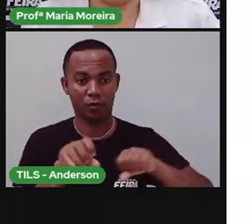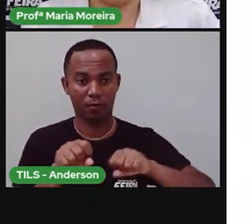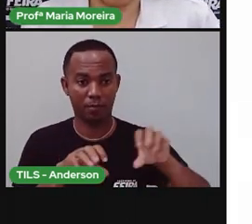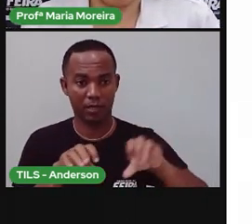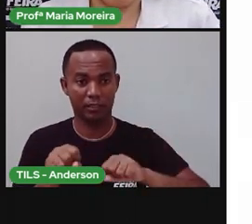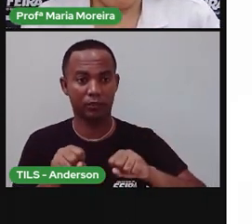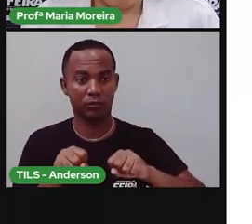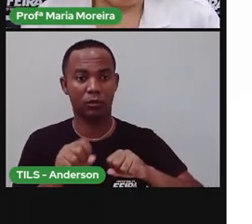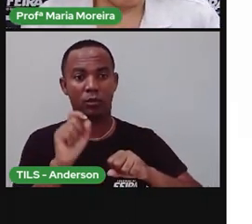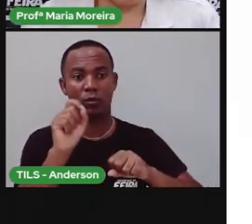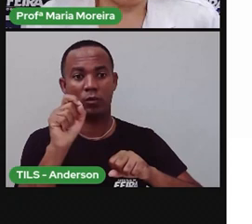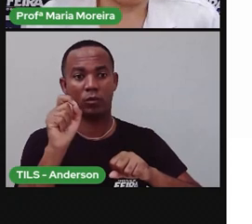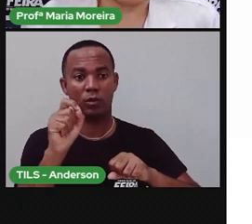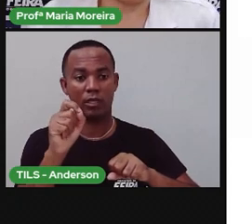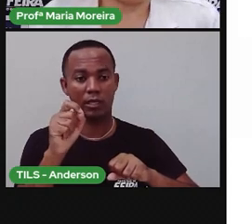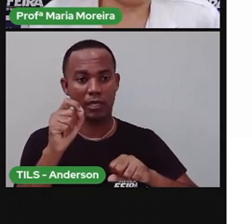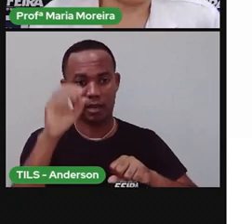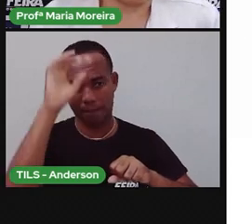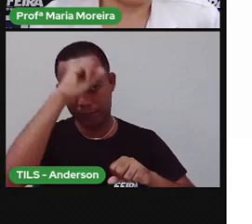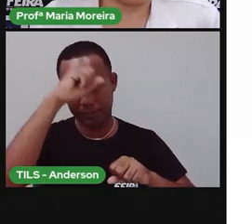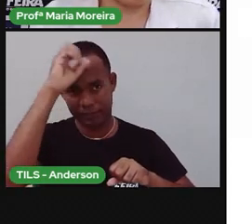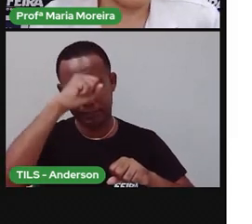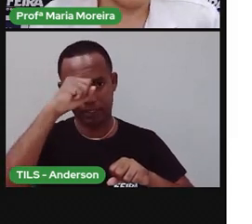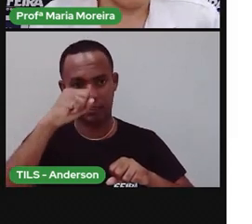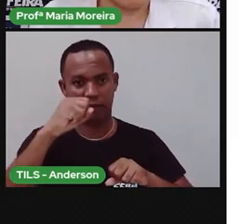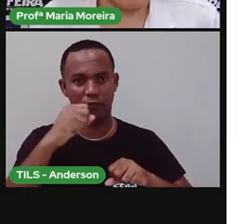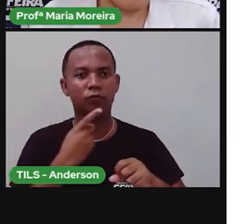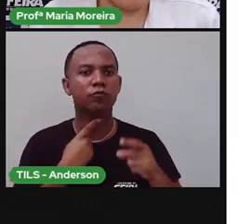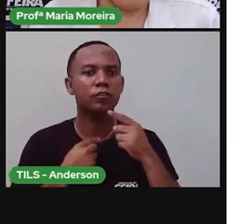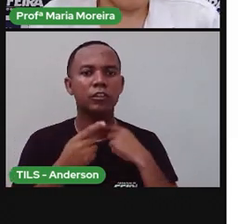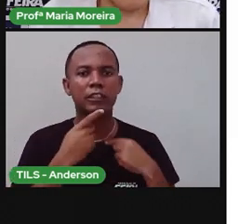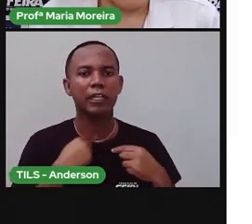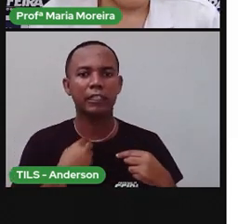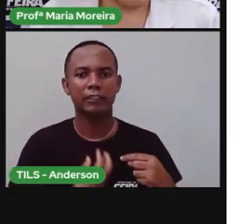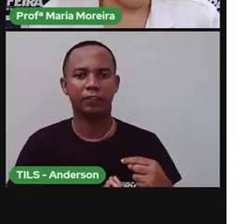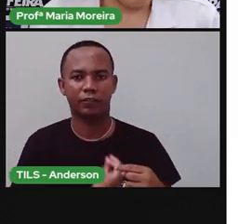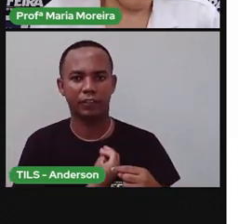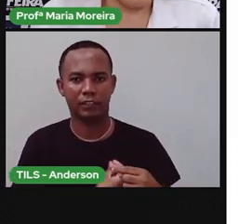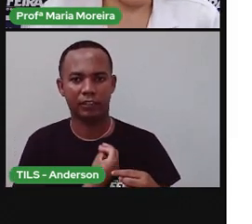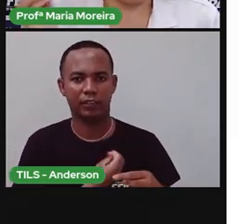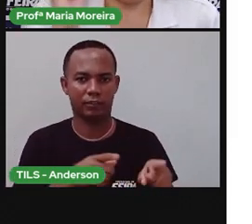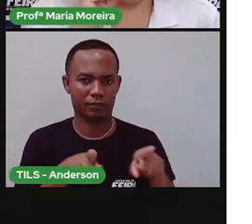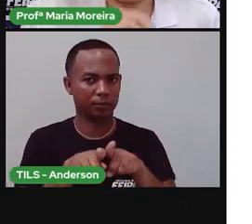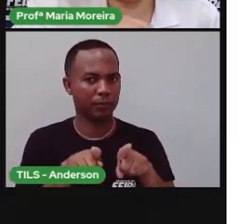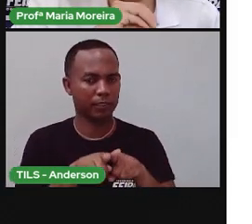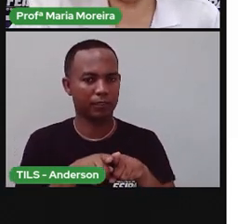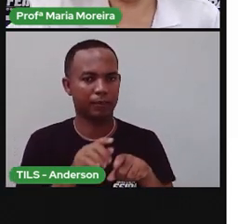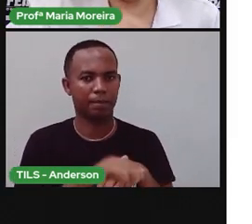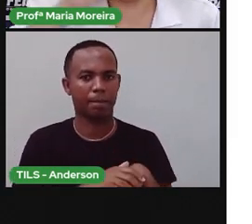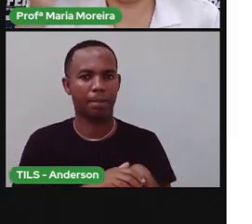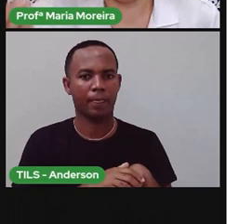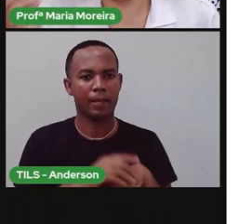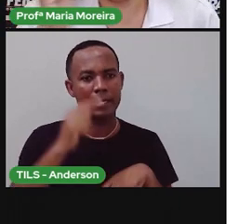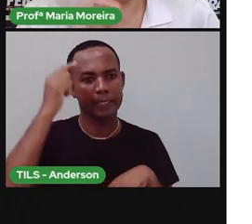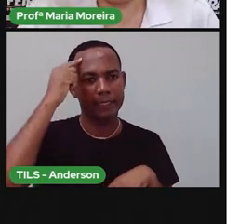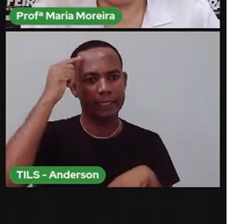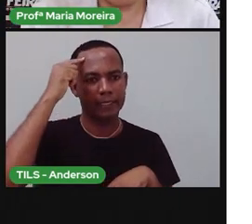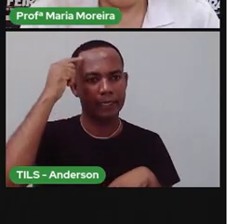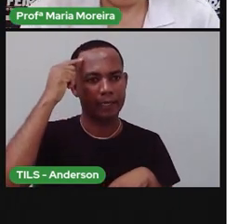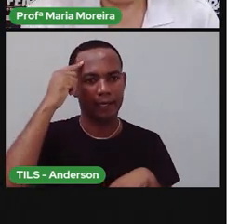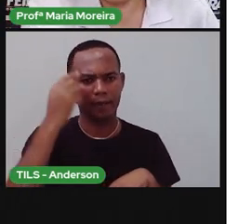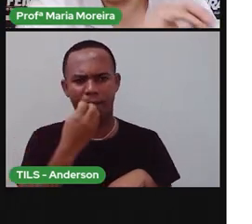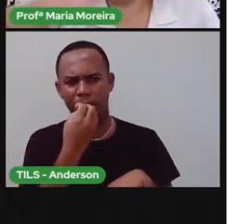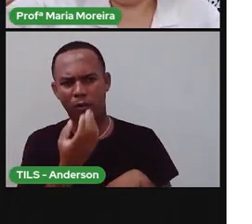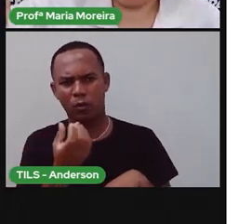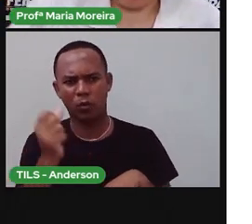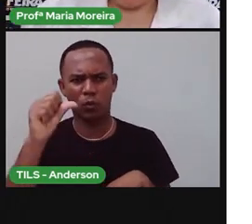conceito de mundo. Bem como criando preferências para as nossas vidas. Então, a partir dessa ideia do que é bom e do que é ruim,